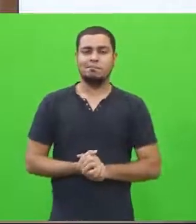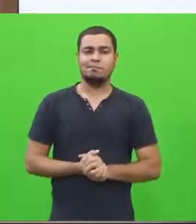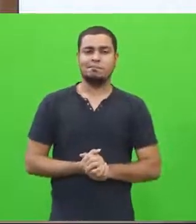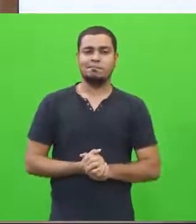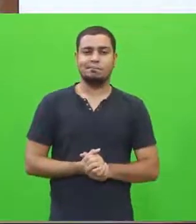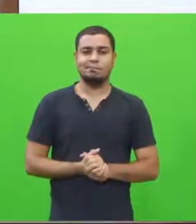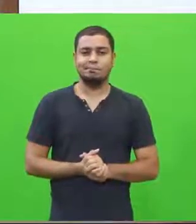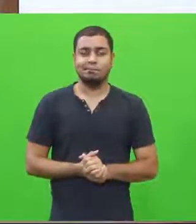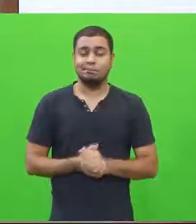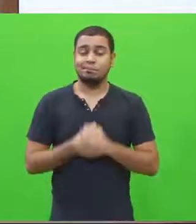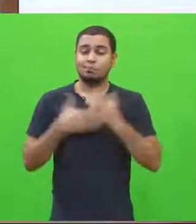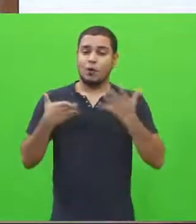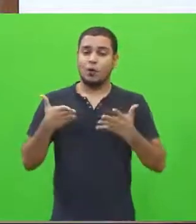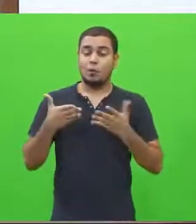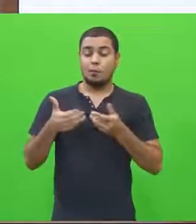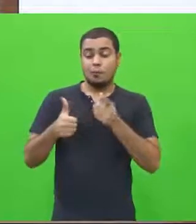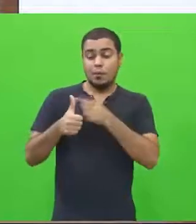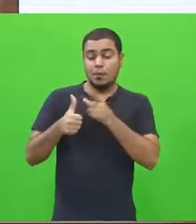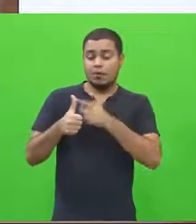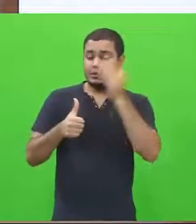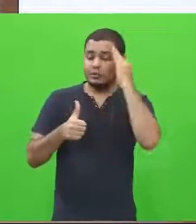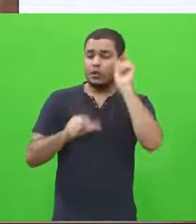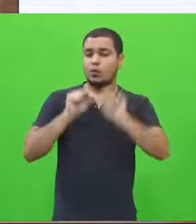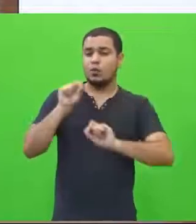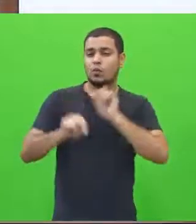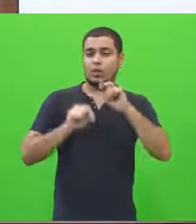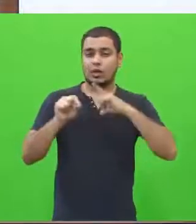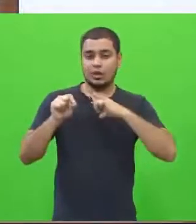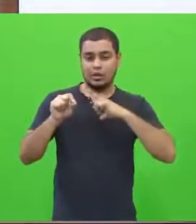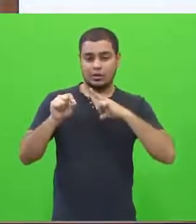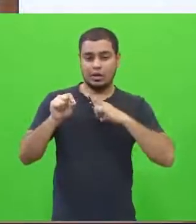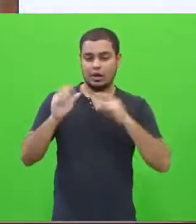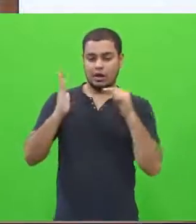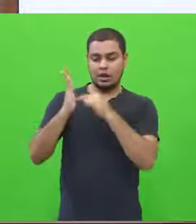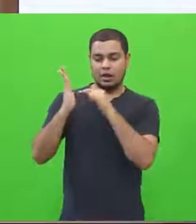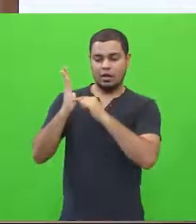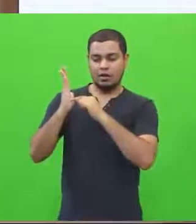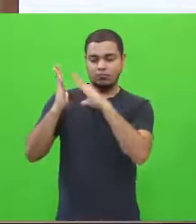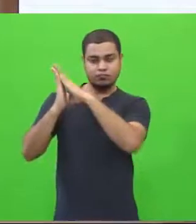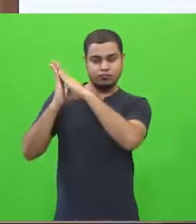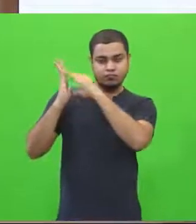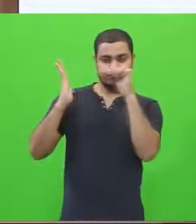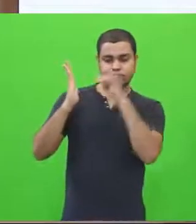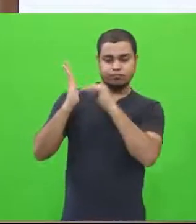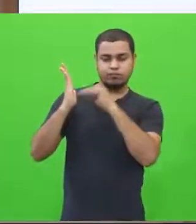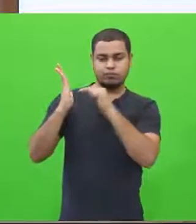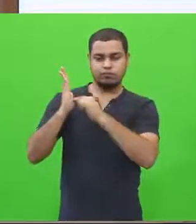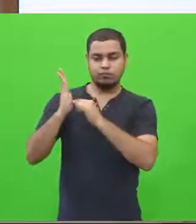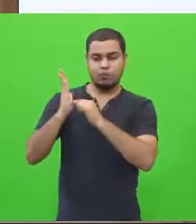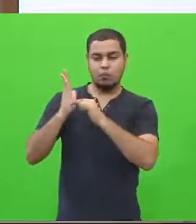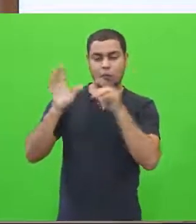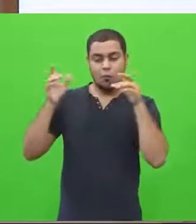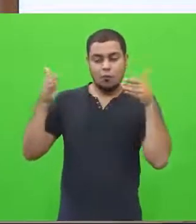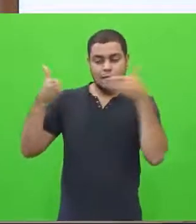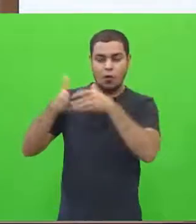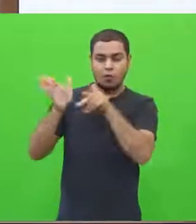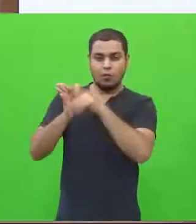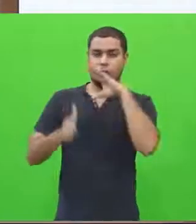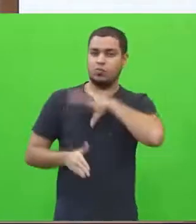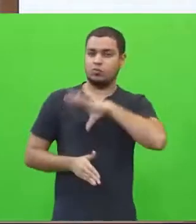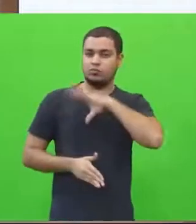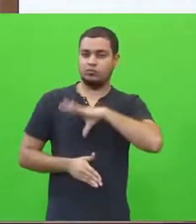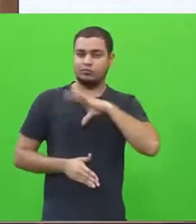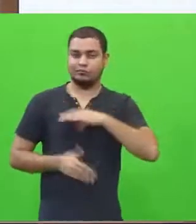Primeiro, vamos tentar entender o seguinte. Existe uma matriz de referência, voltada para a língua portuguesa, que